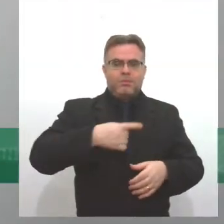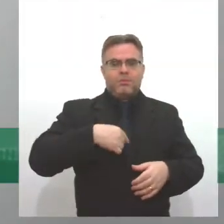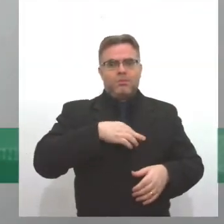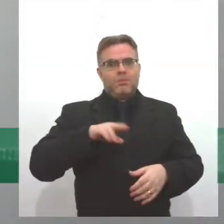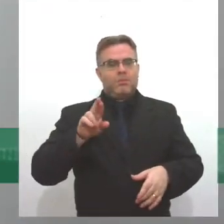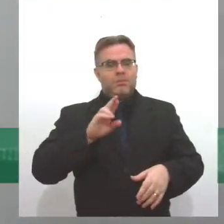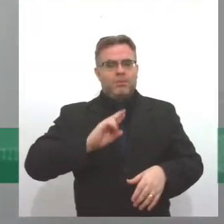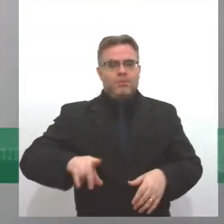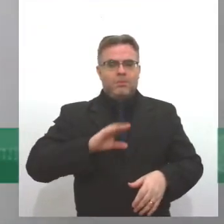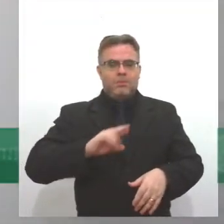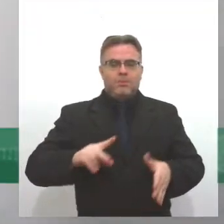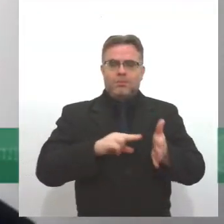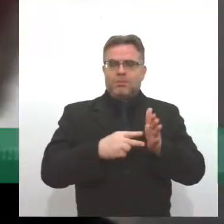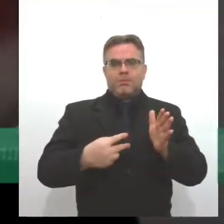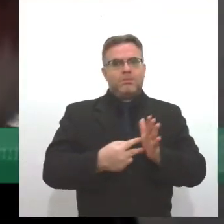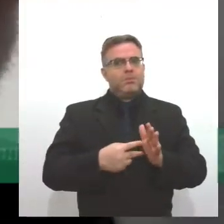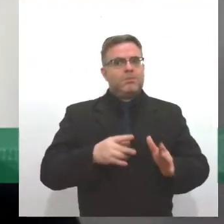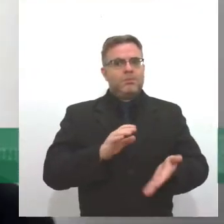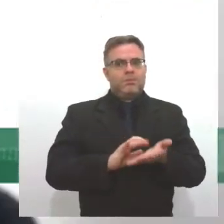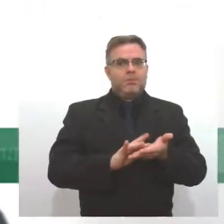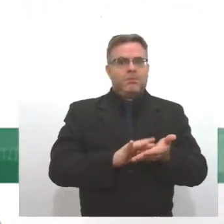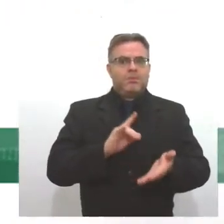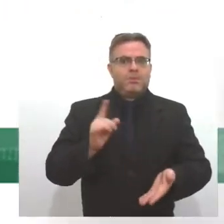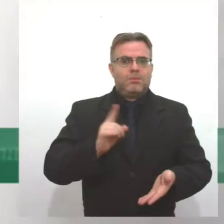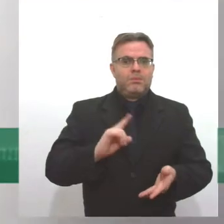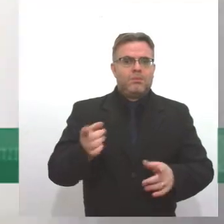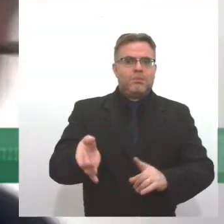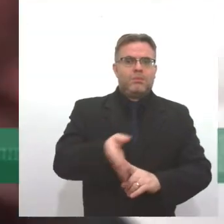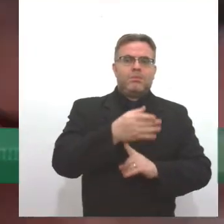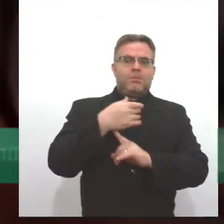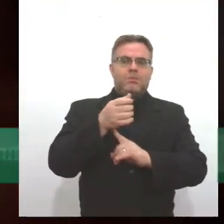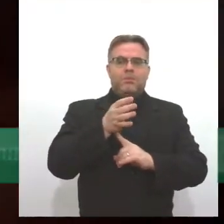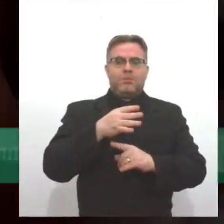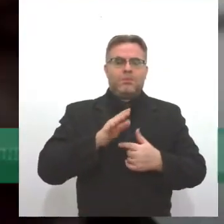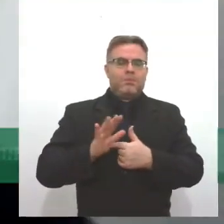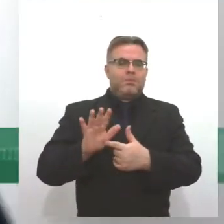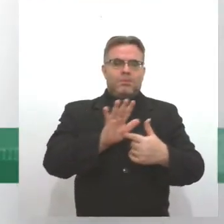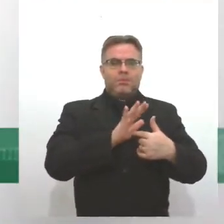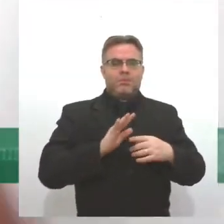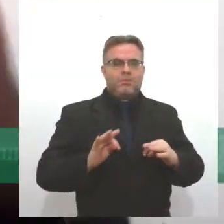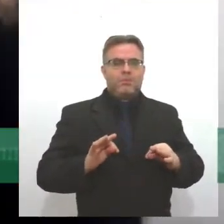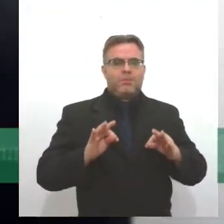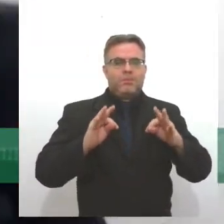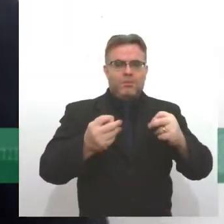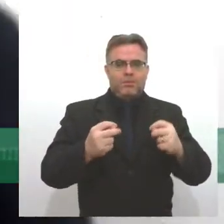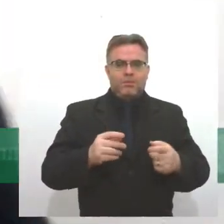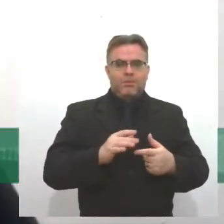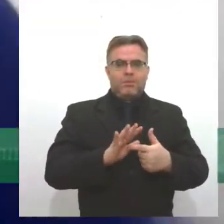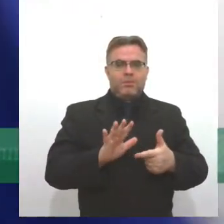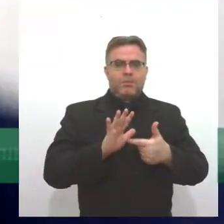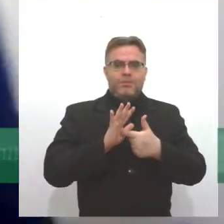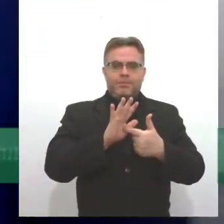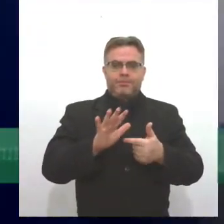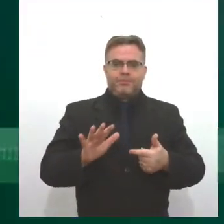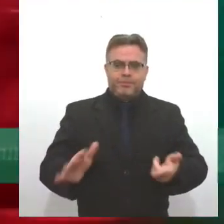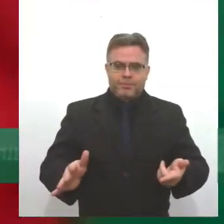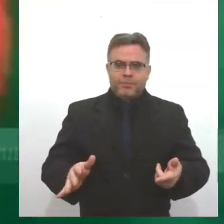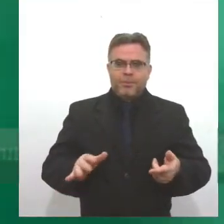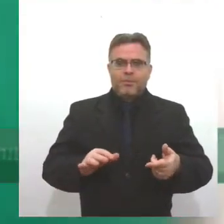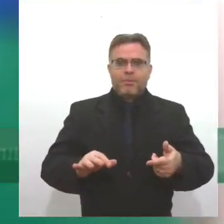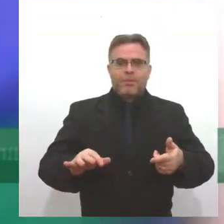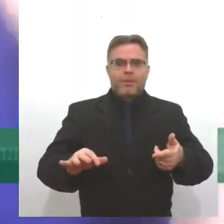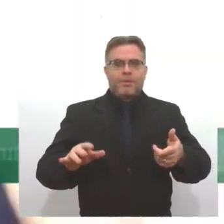a bandeira também, a bandeira nossa, a bandeira, ela é universal, a bandeira cigana, né, vou mostrar aqui, a bandeira